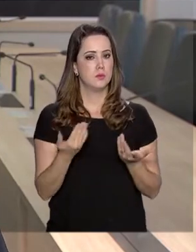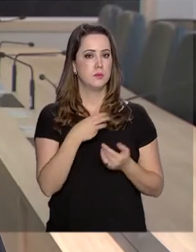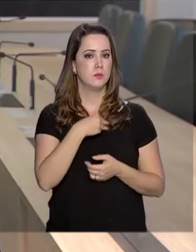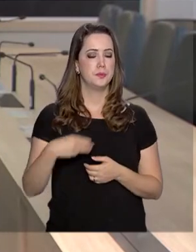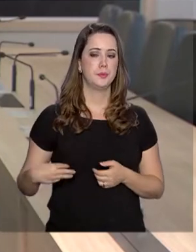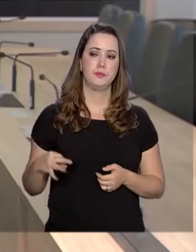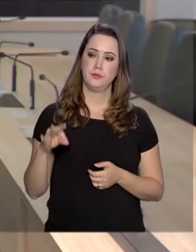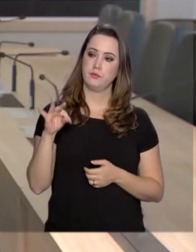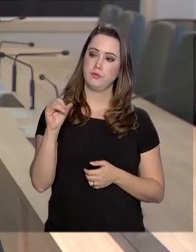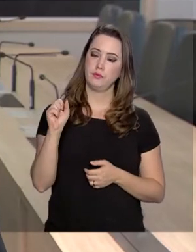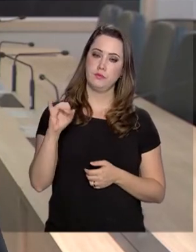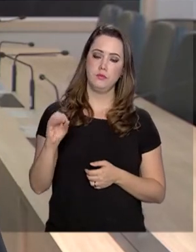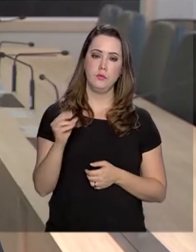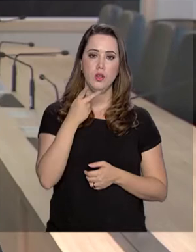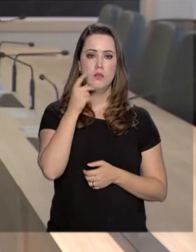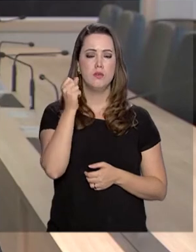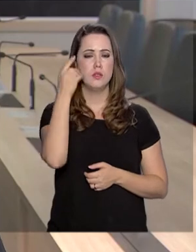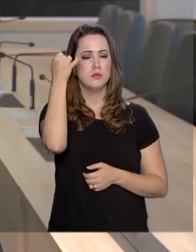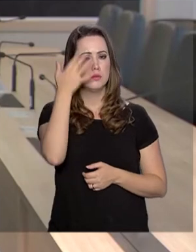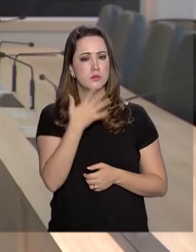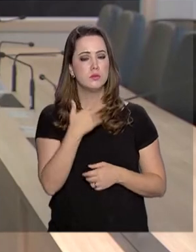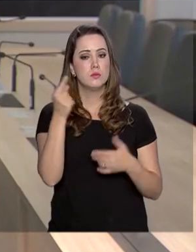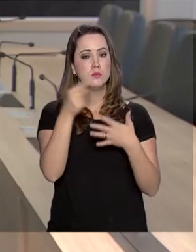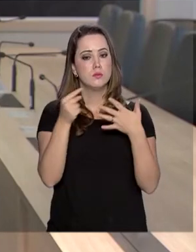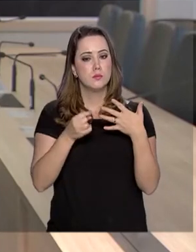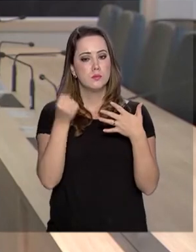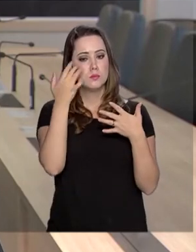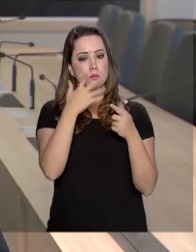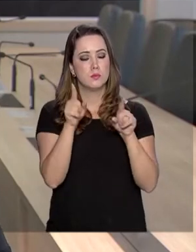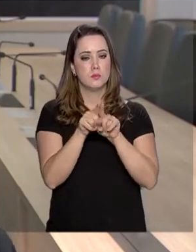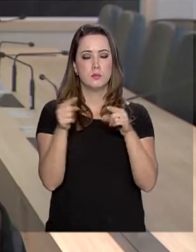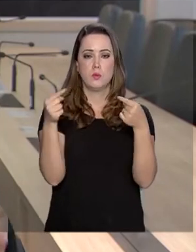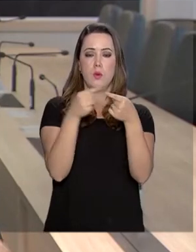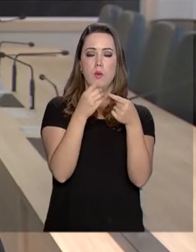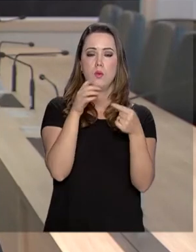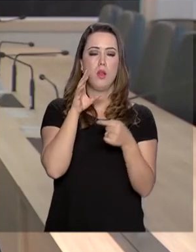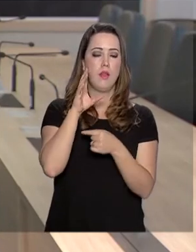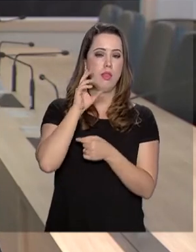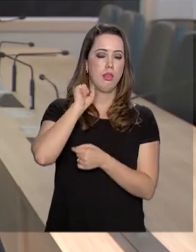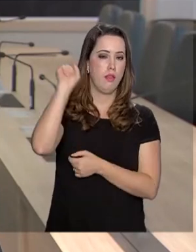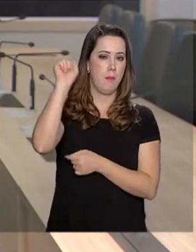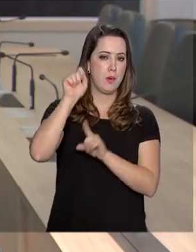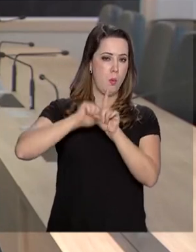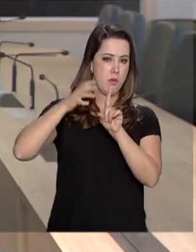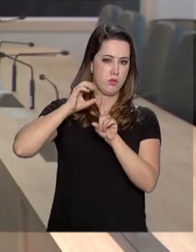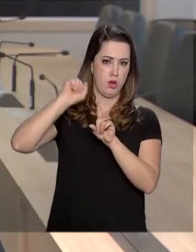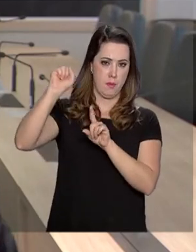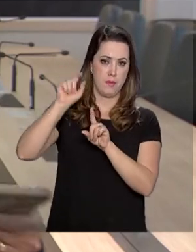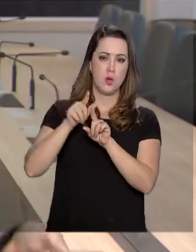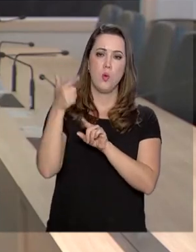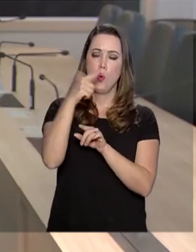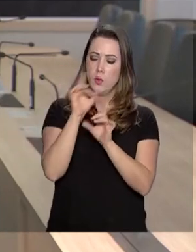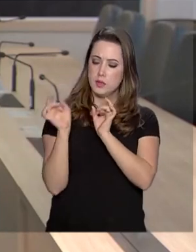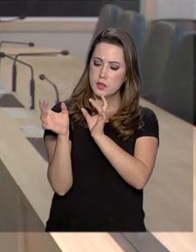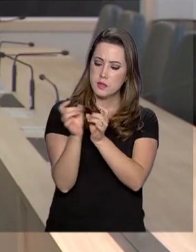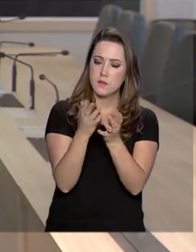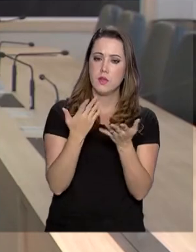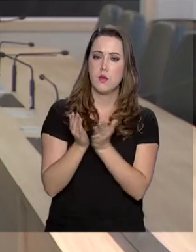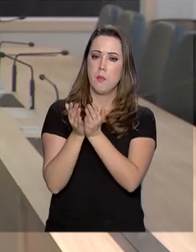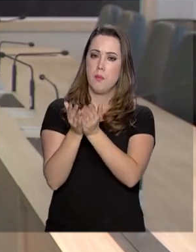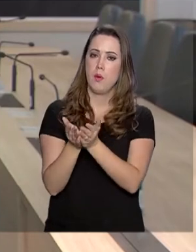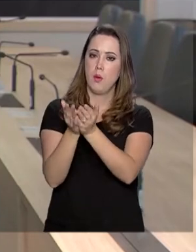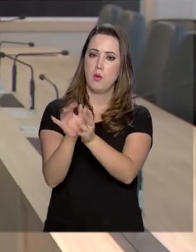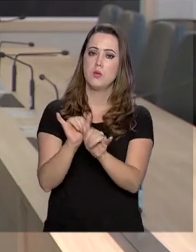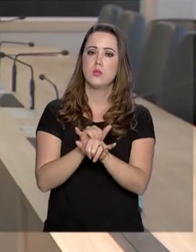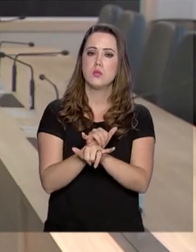de Freitas comentou sobre o assunto e destacou que até abril estão previstos outros leilões e mais concessões, tanto em relação a portos